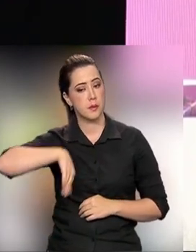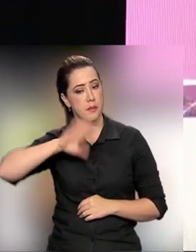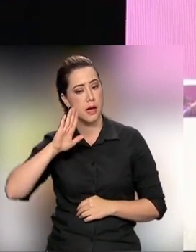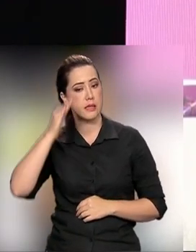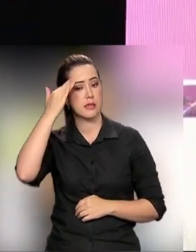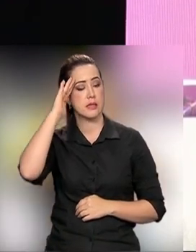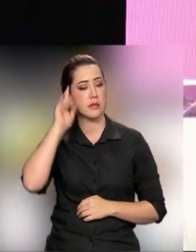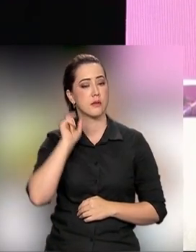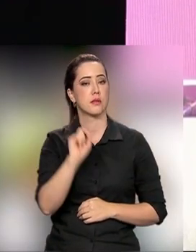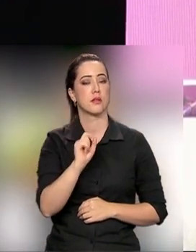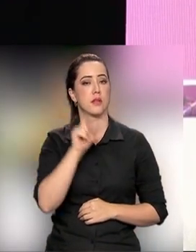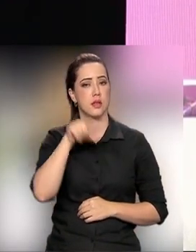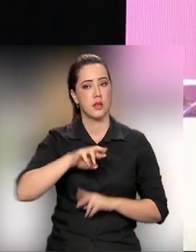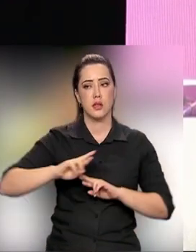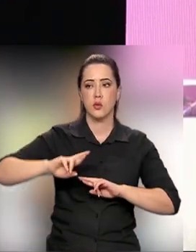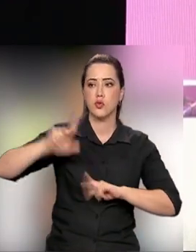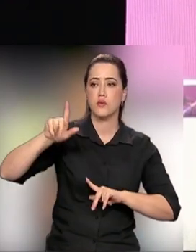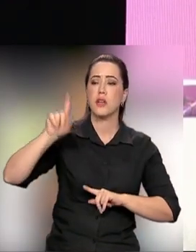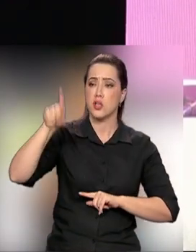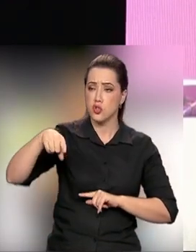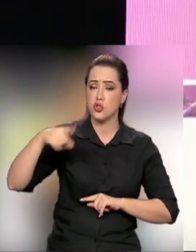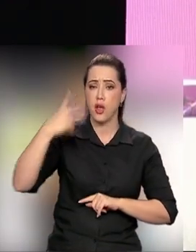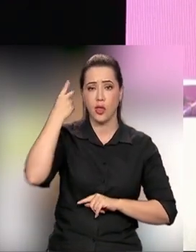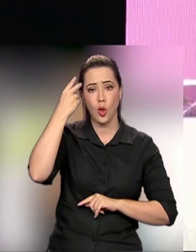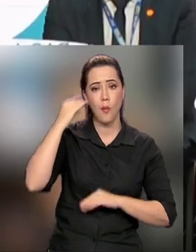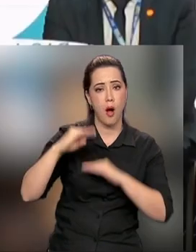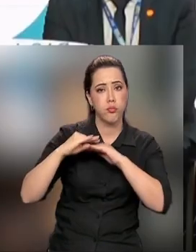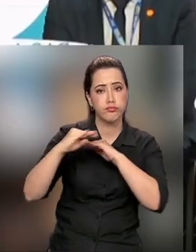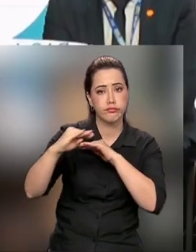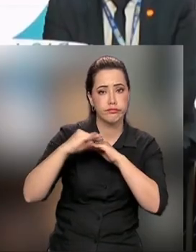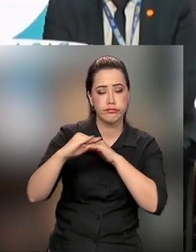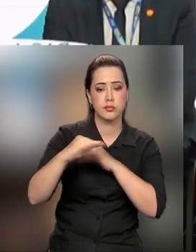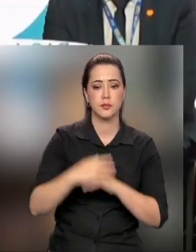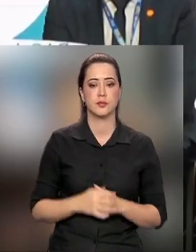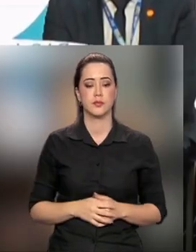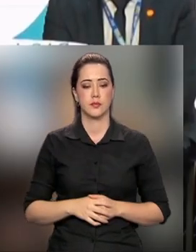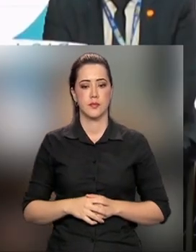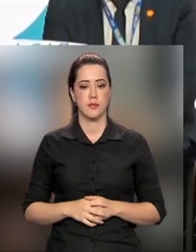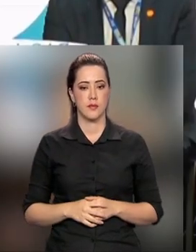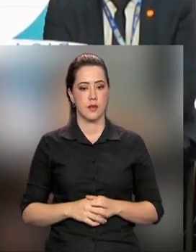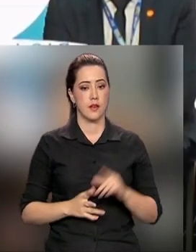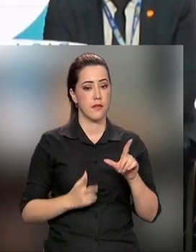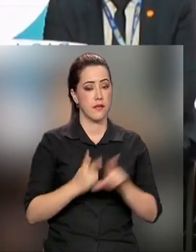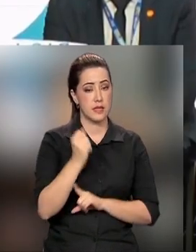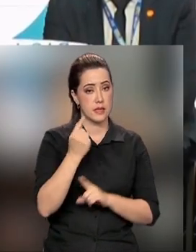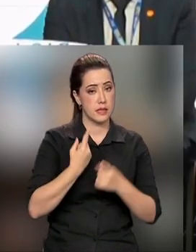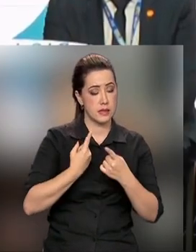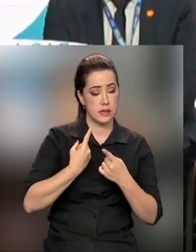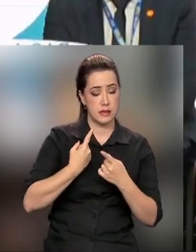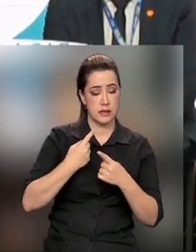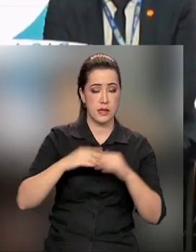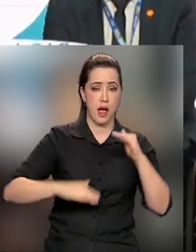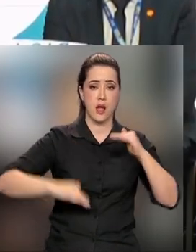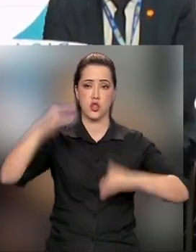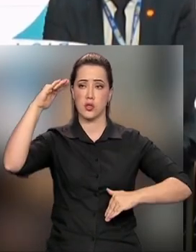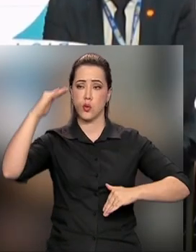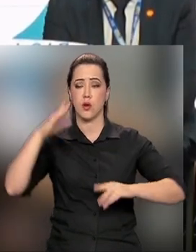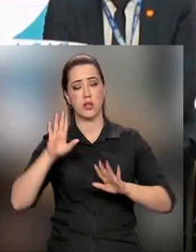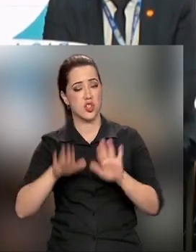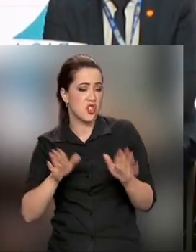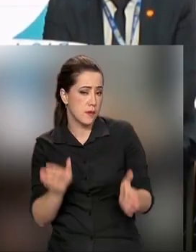entender que o diferente é normal, que o diverso é normal. E a superação da desigualdade, seja ela social,